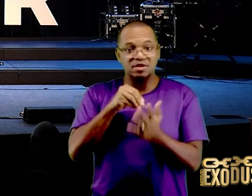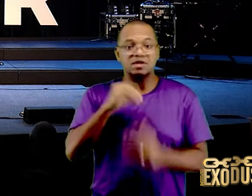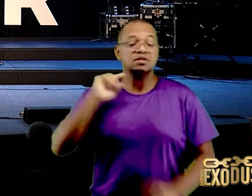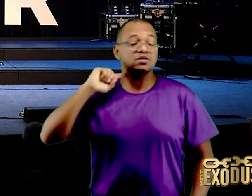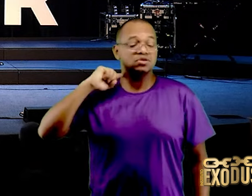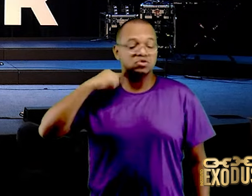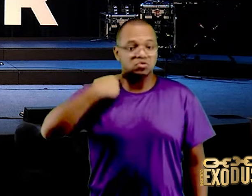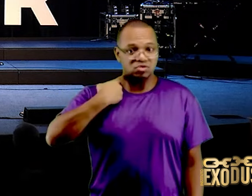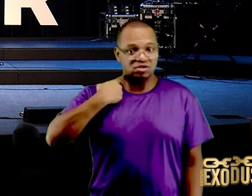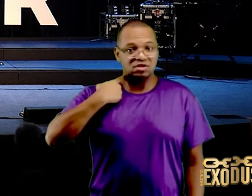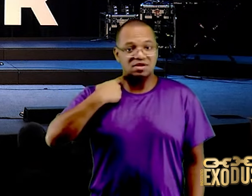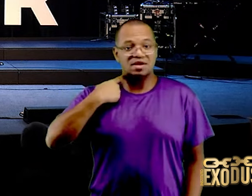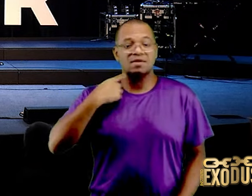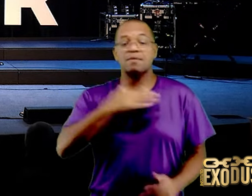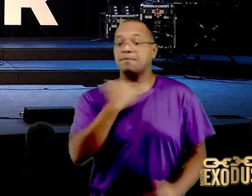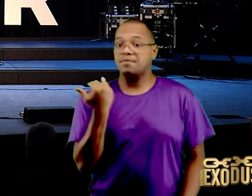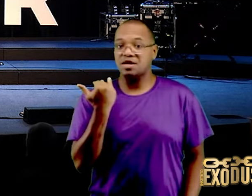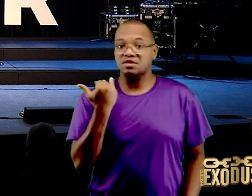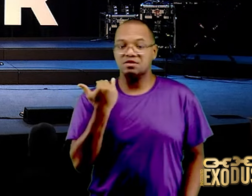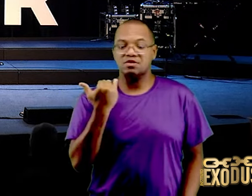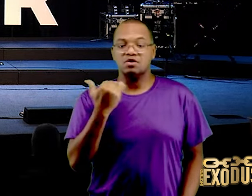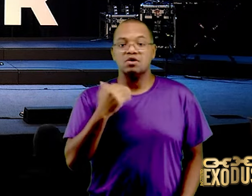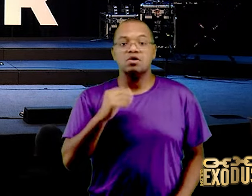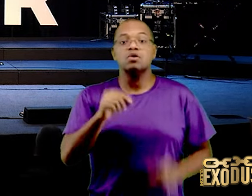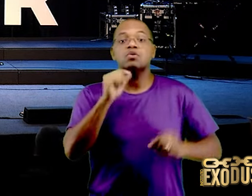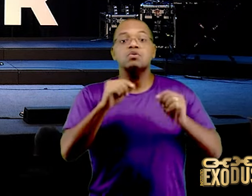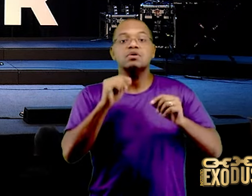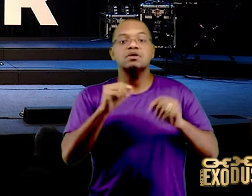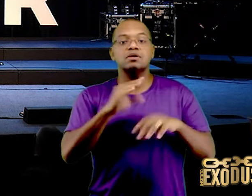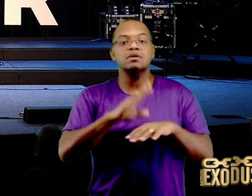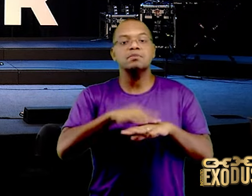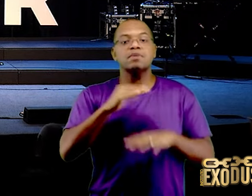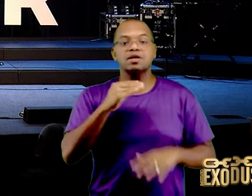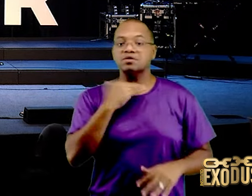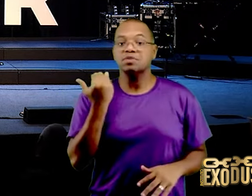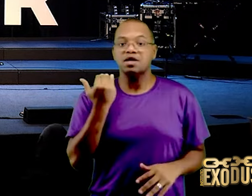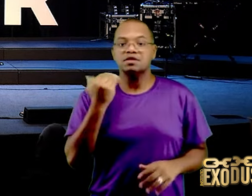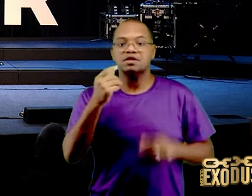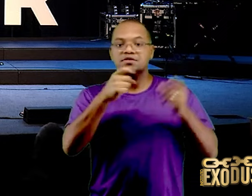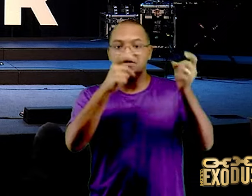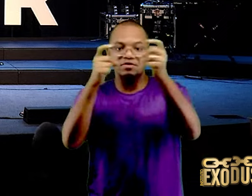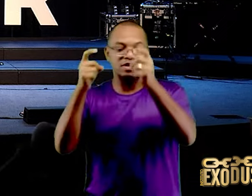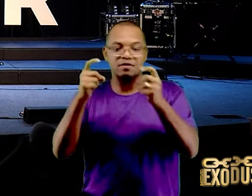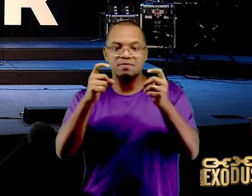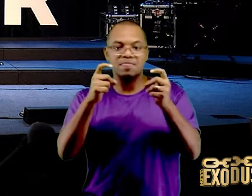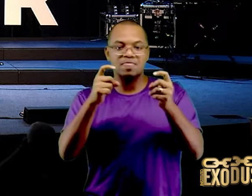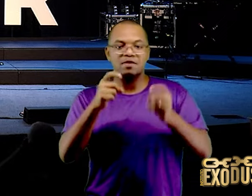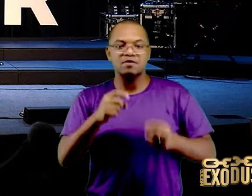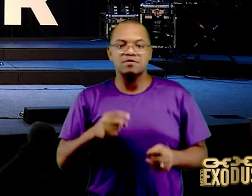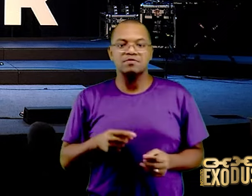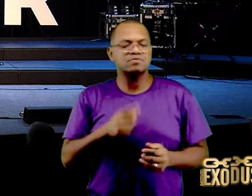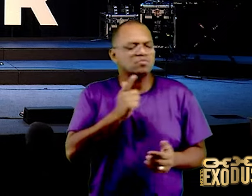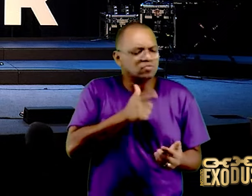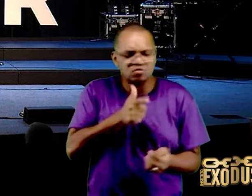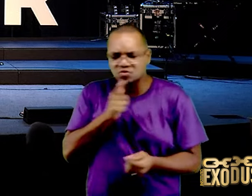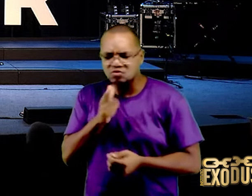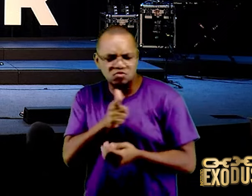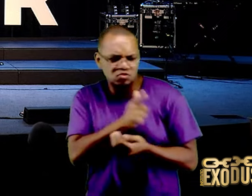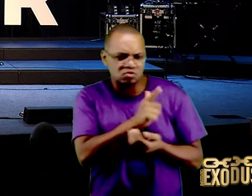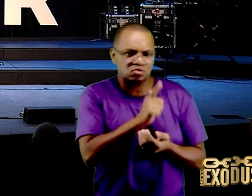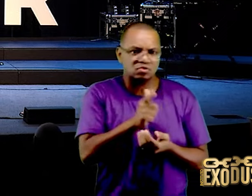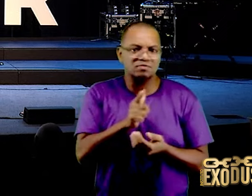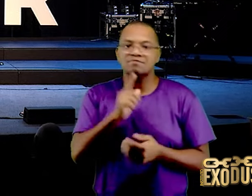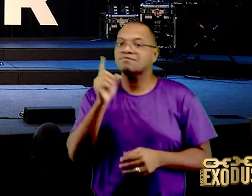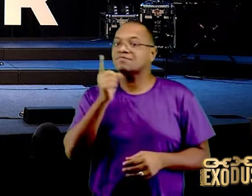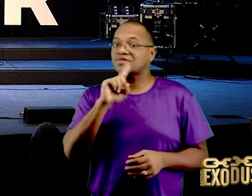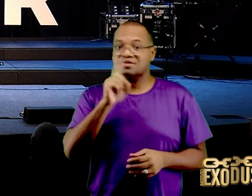mata, o que mais mata numa guerra, não são os tiros do fuzil, não são as artilharias, com as